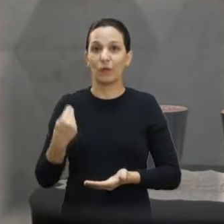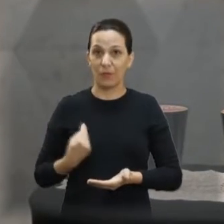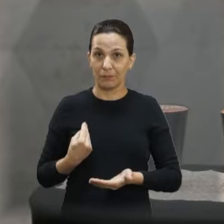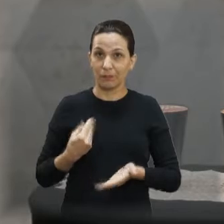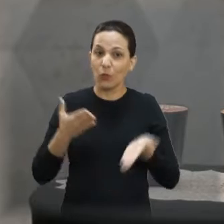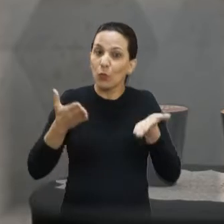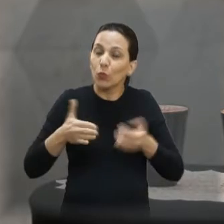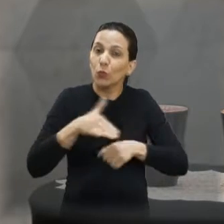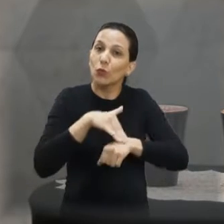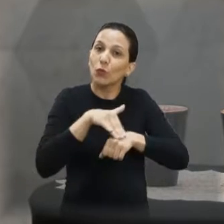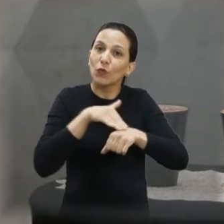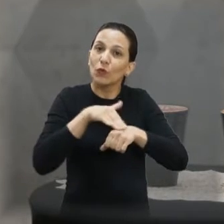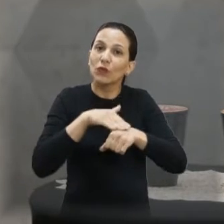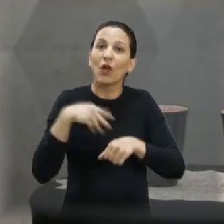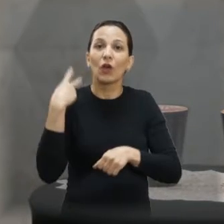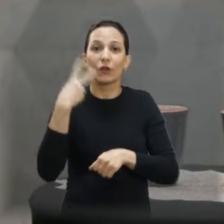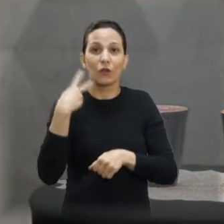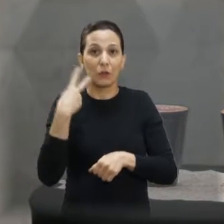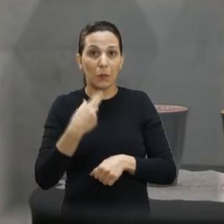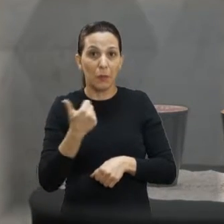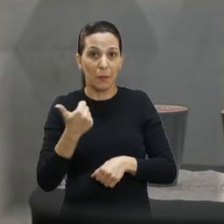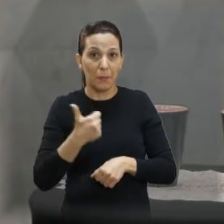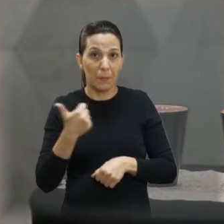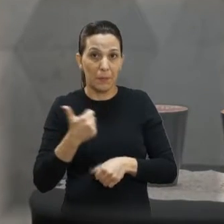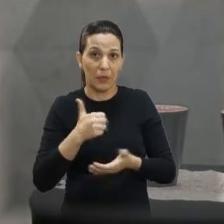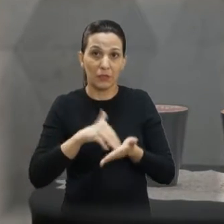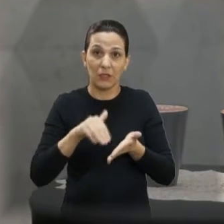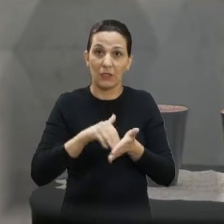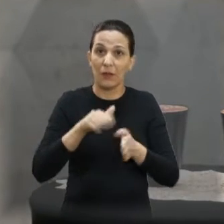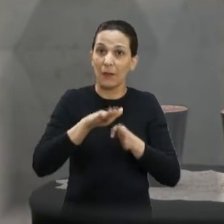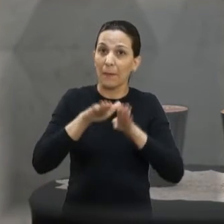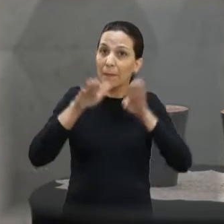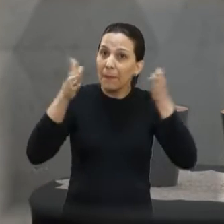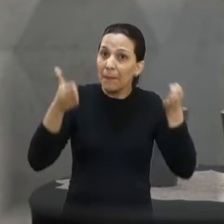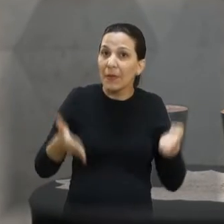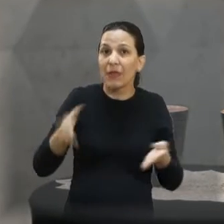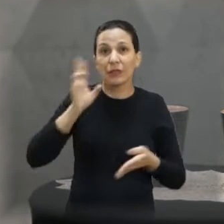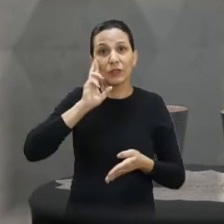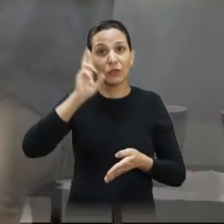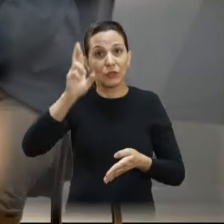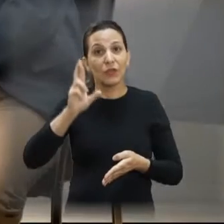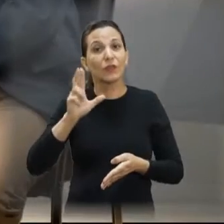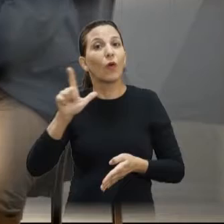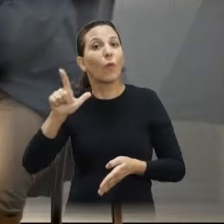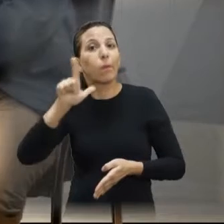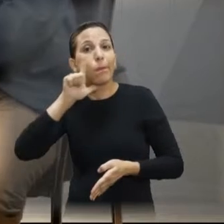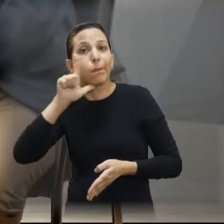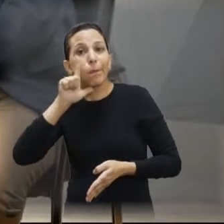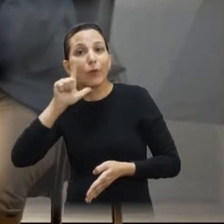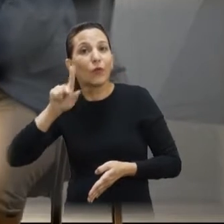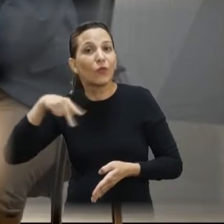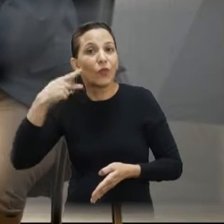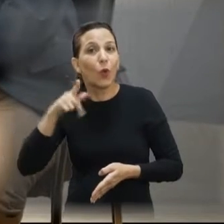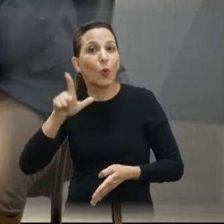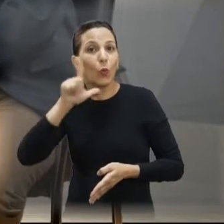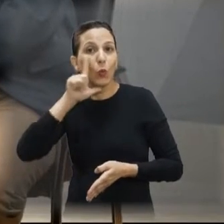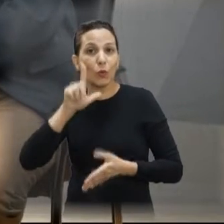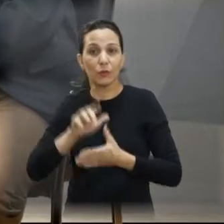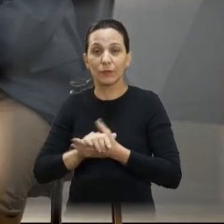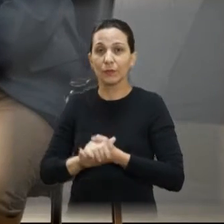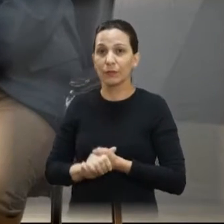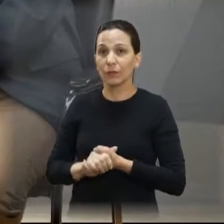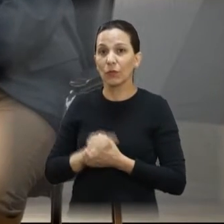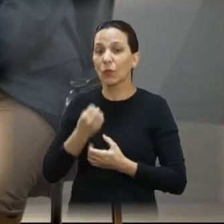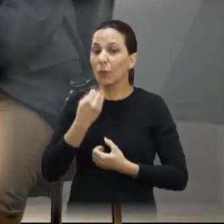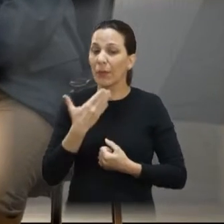conversa de hoje é com o vereador e primeiro secretário da mesa diretora, Lucas Greco. Olá vereador, tudo bem? Tudo em